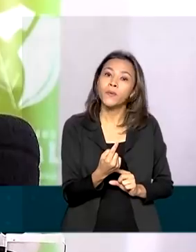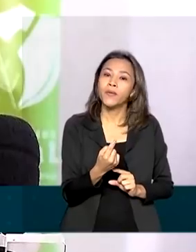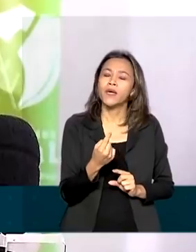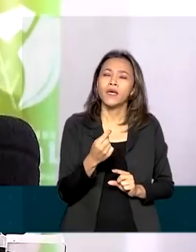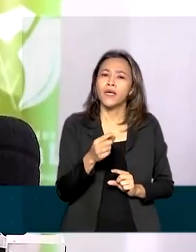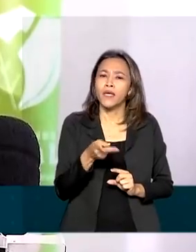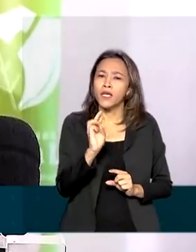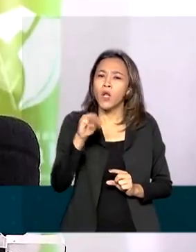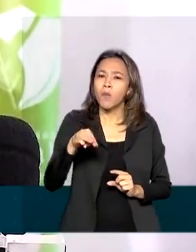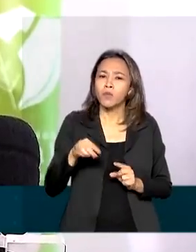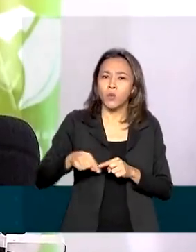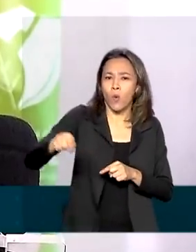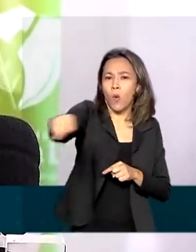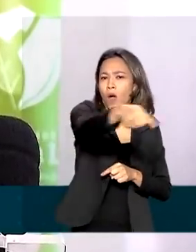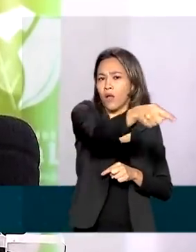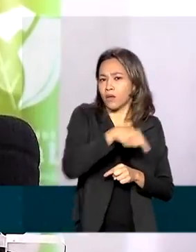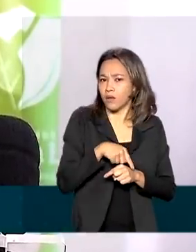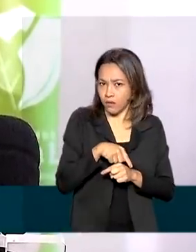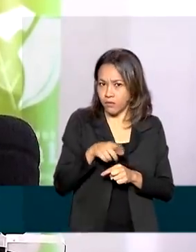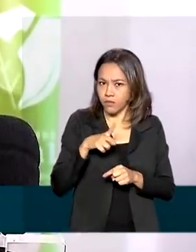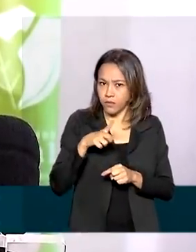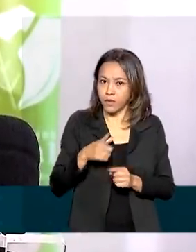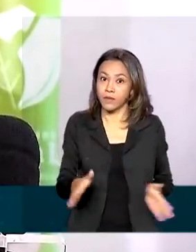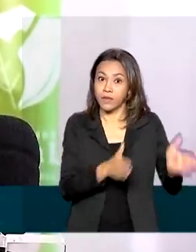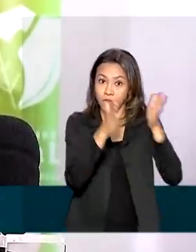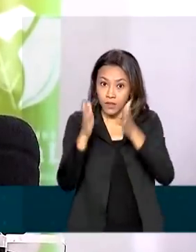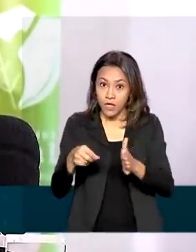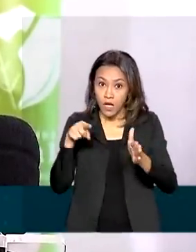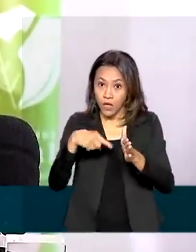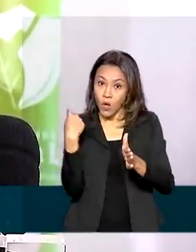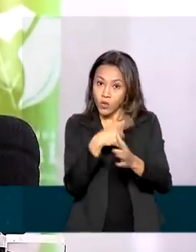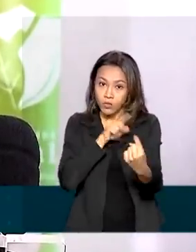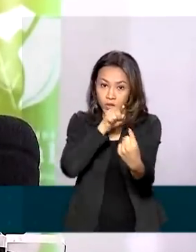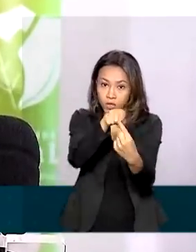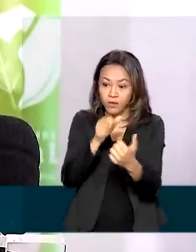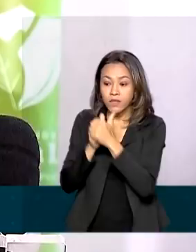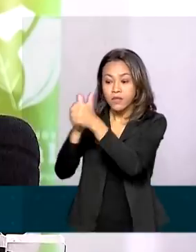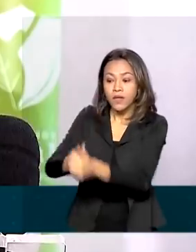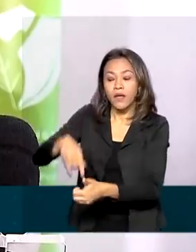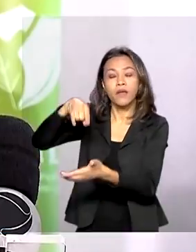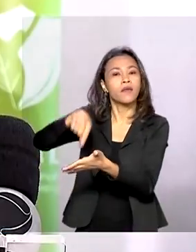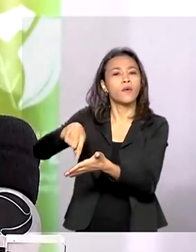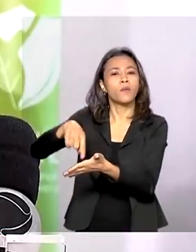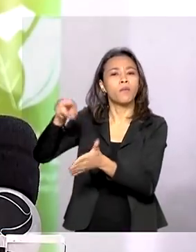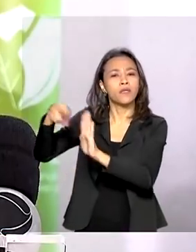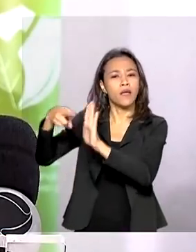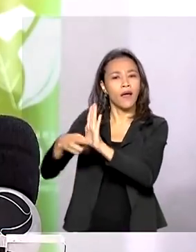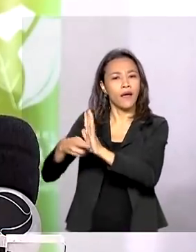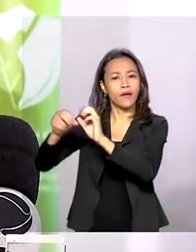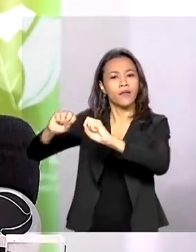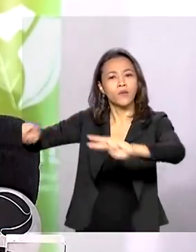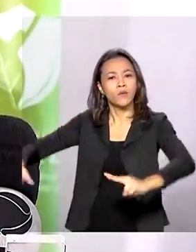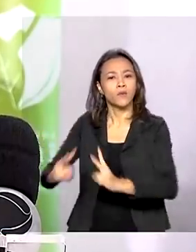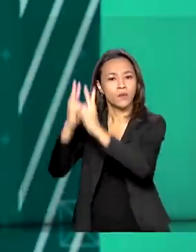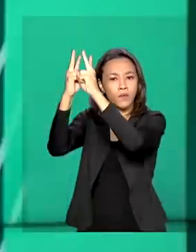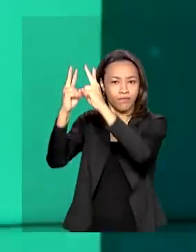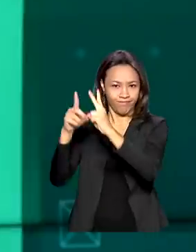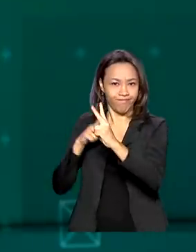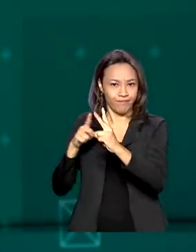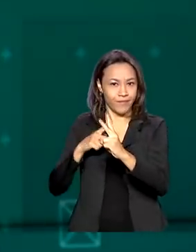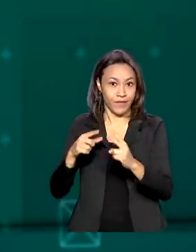A nossa meta é aquela que está colocada no Acordo de Paris, que em 2030 não pode ter mais desmatamento ilegal.